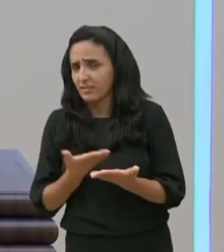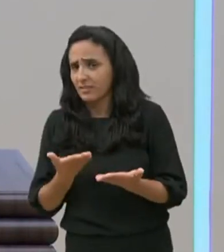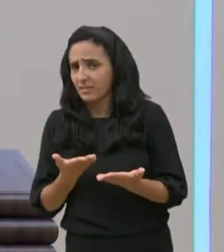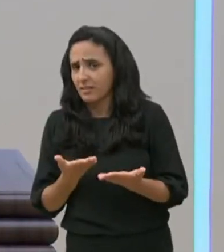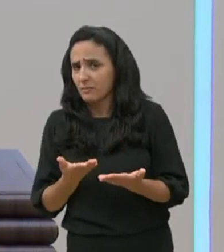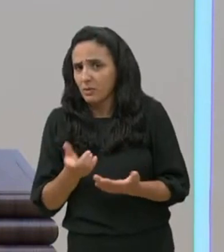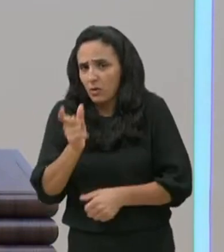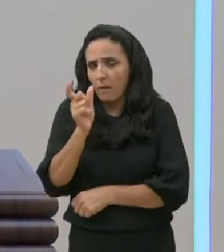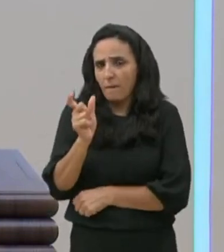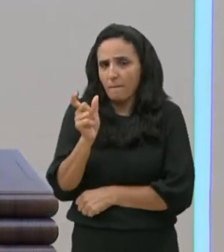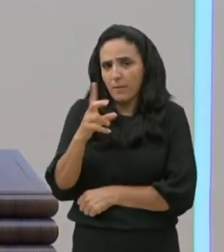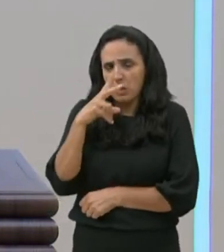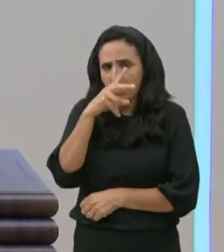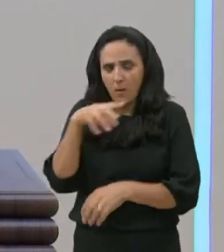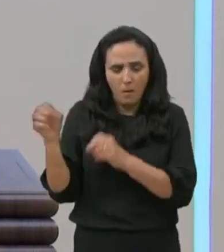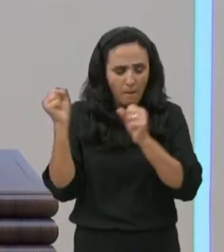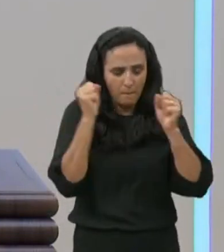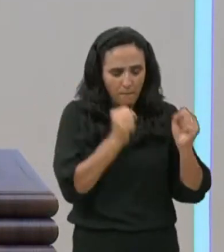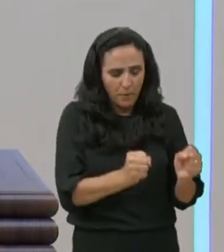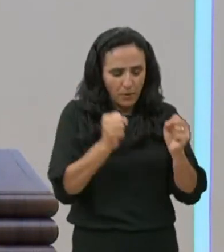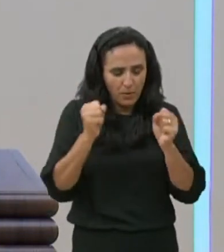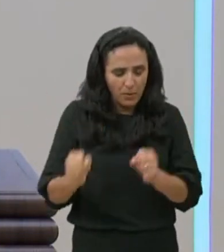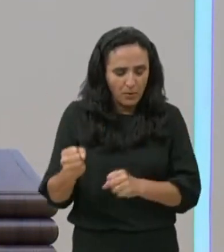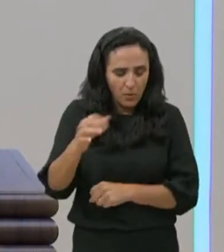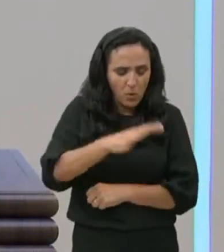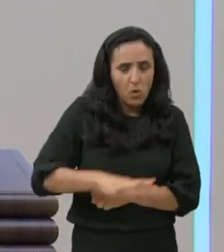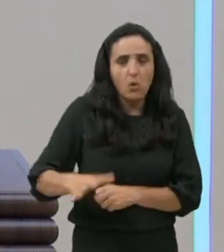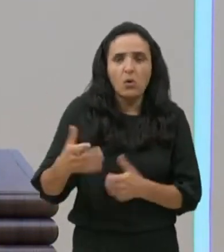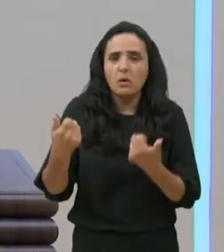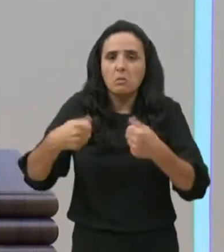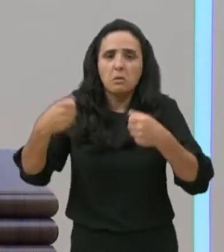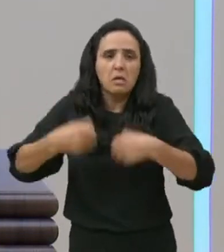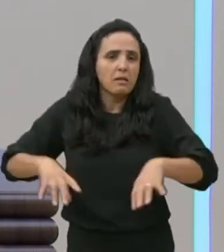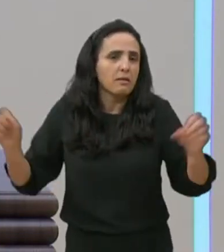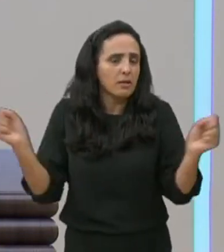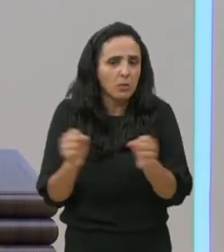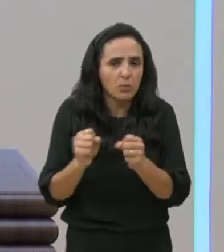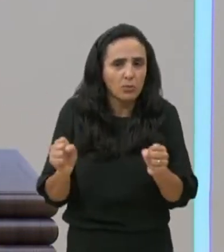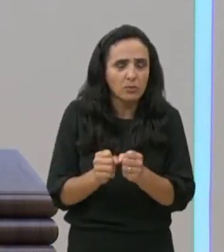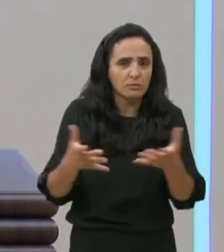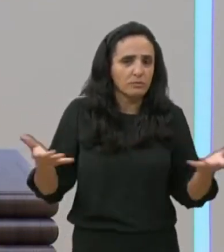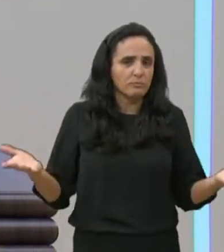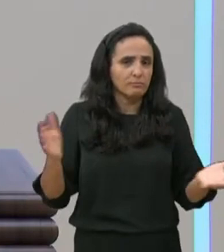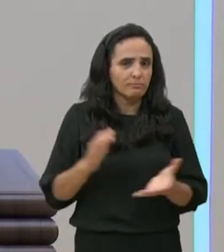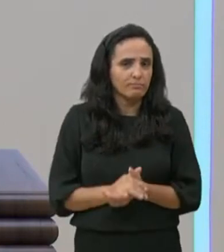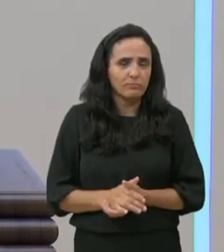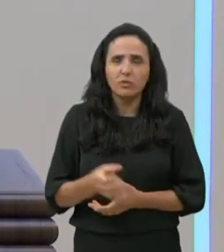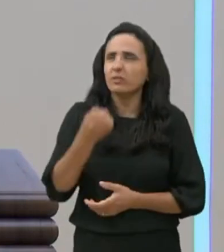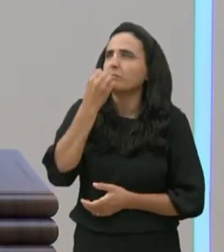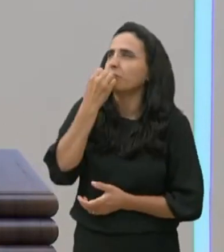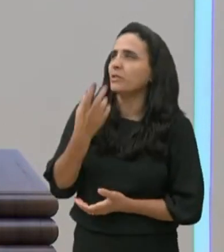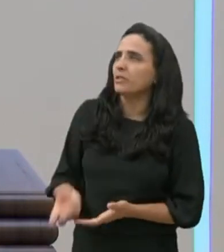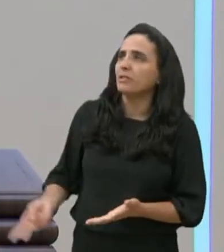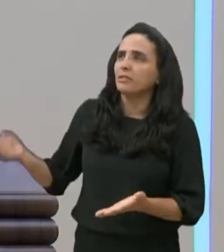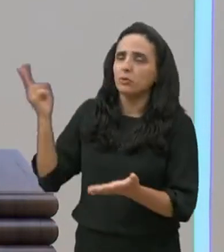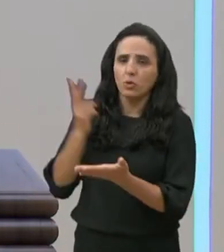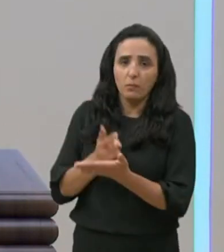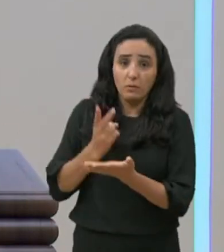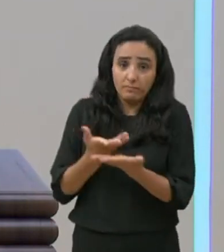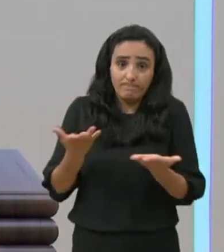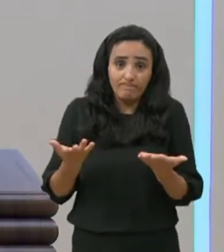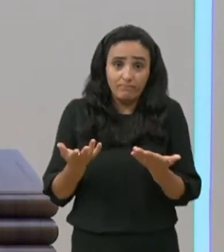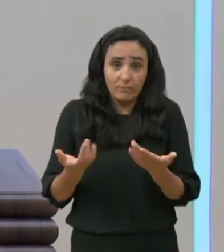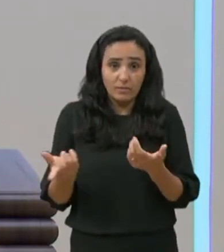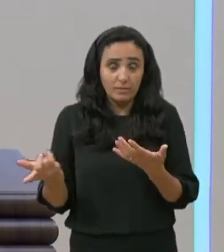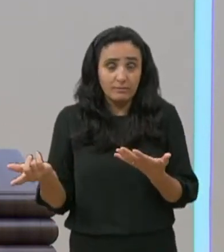que apenas, pelo poder, da palavra, de Deus, o milagre, acontece na sua casa, o bendito, é Deus para sempre, mas